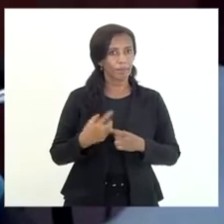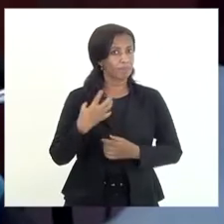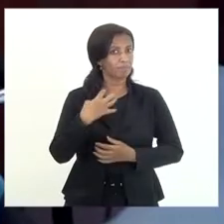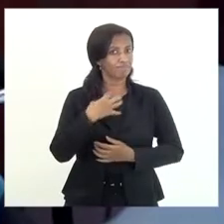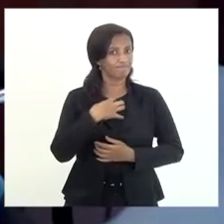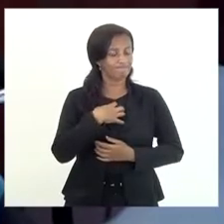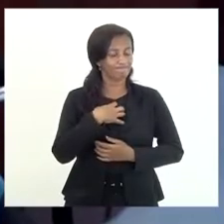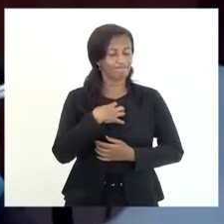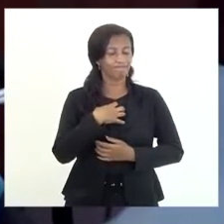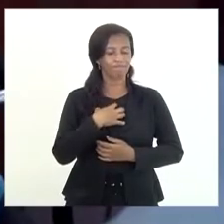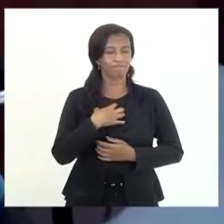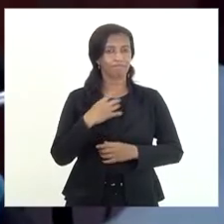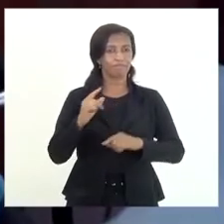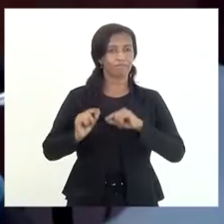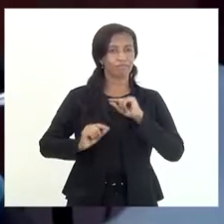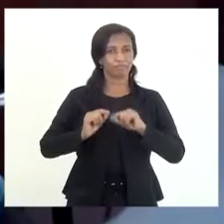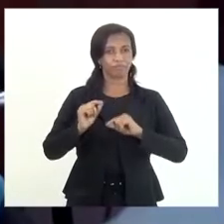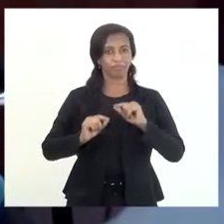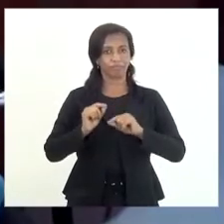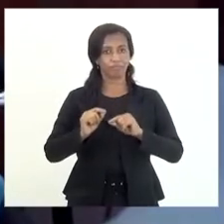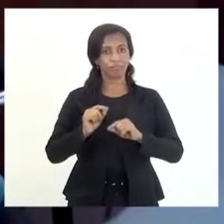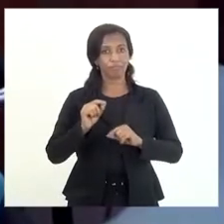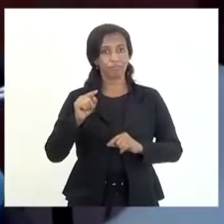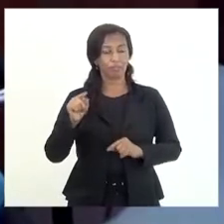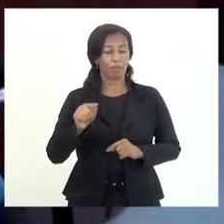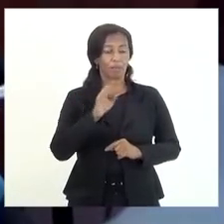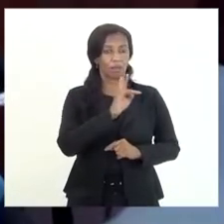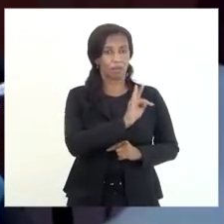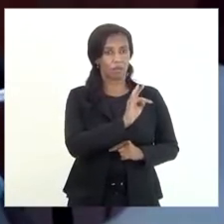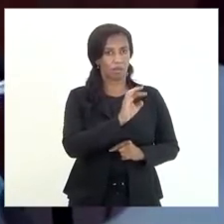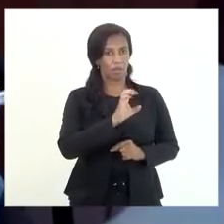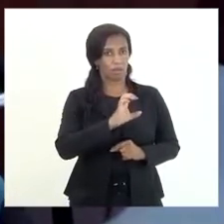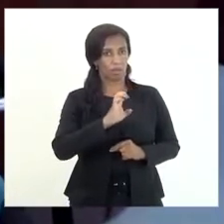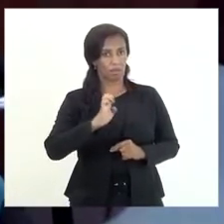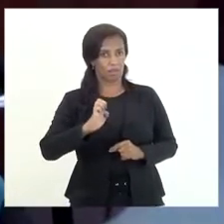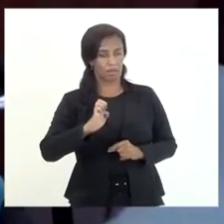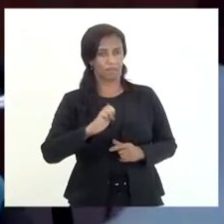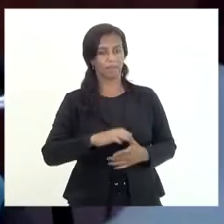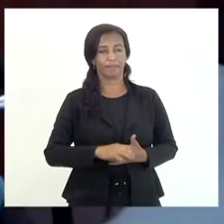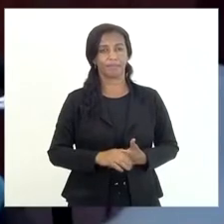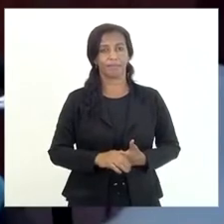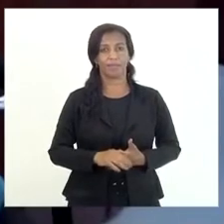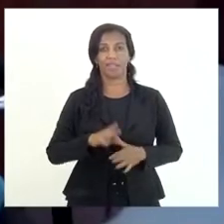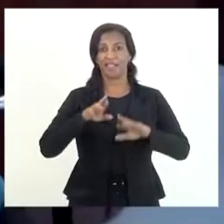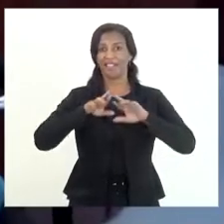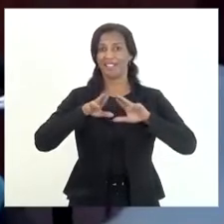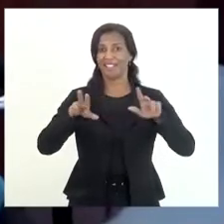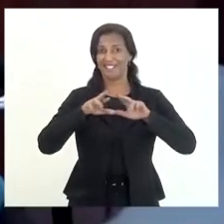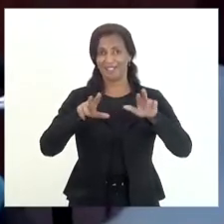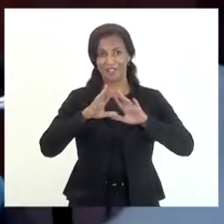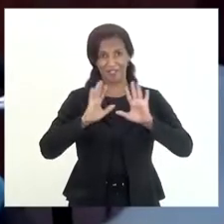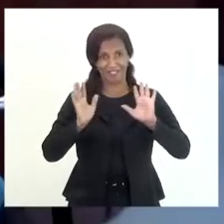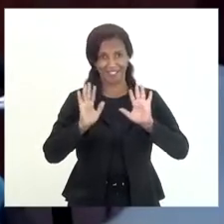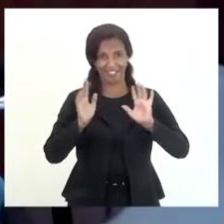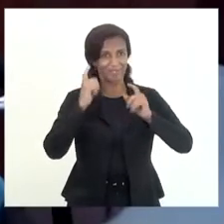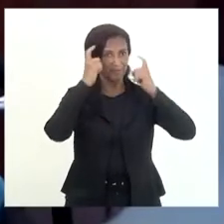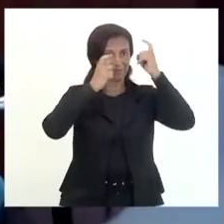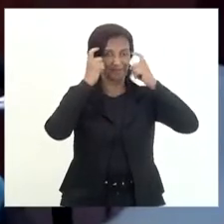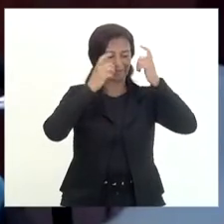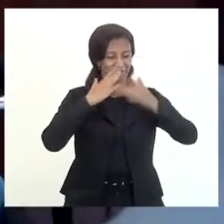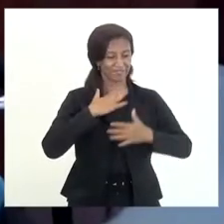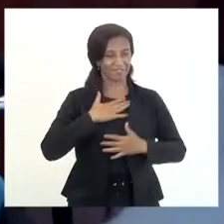sensação de que para o Tribunal de Contas e não era isso para o doutor André Cernio não ficar preocupado com a minha fala